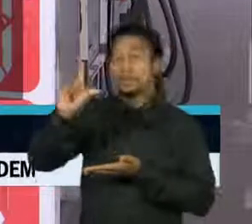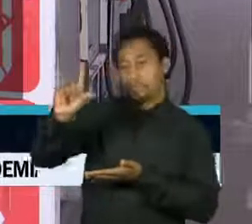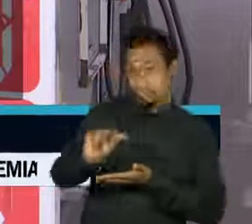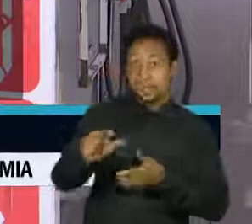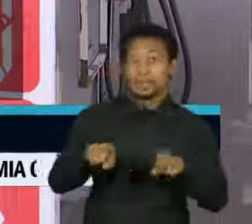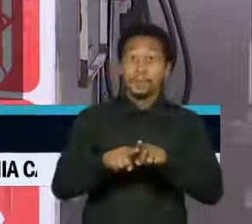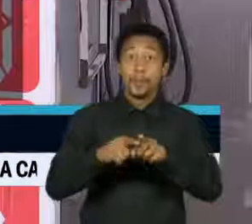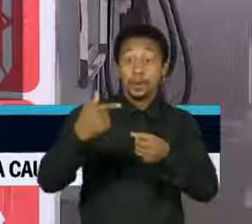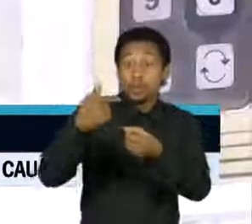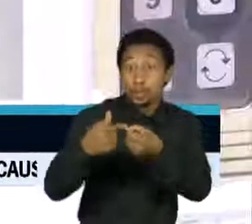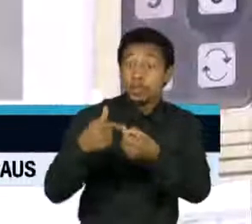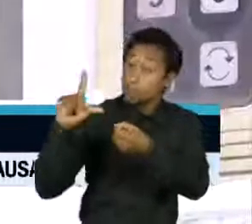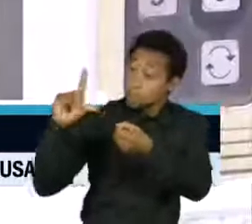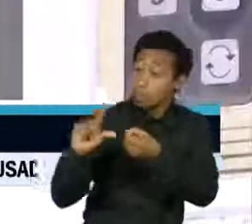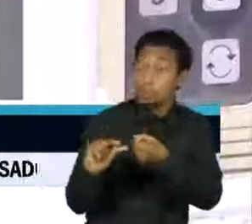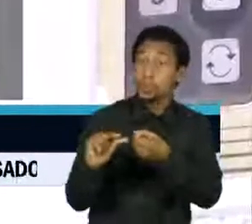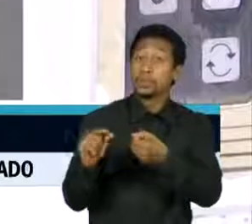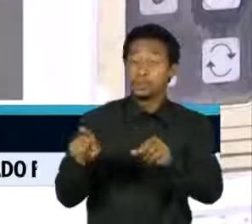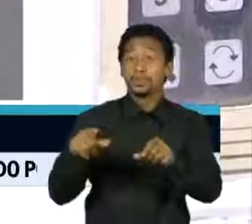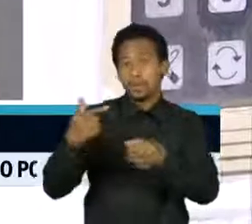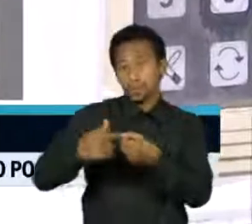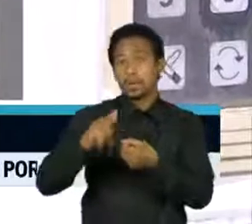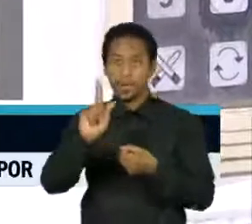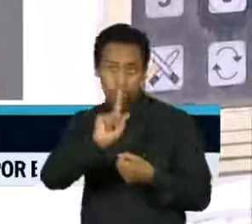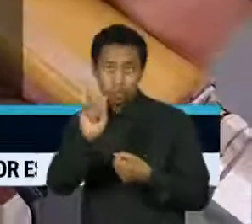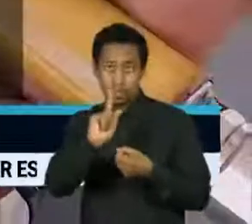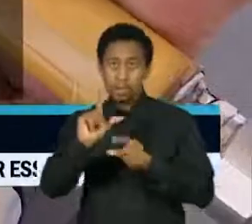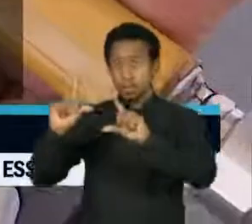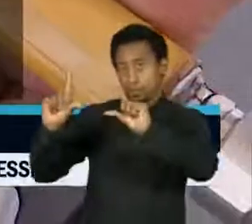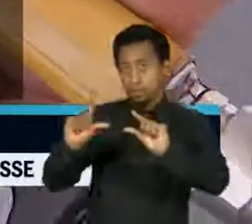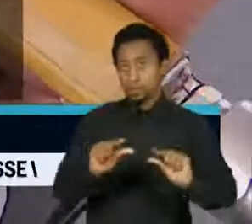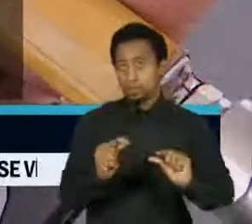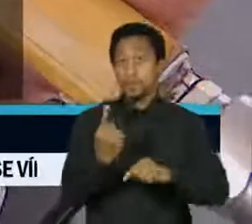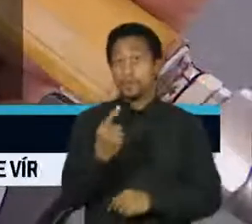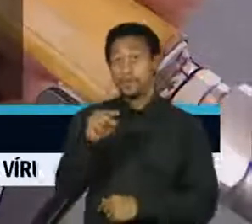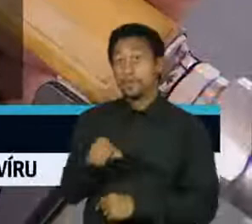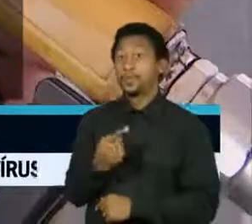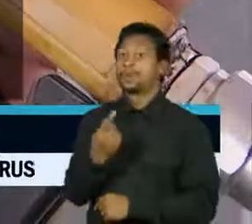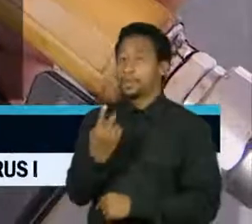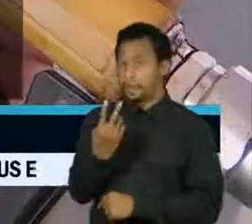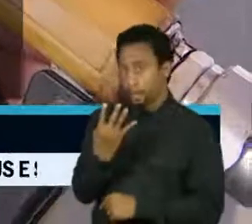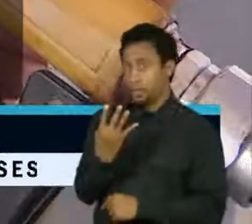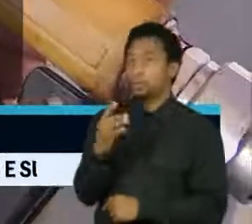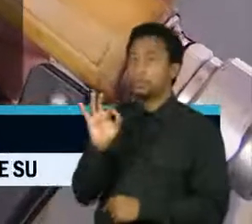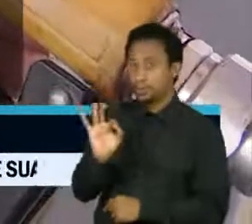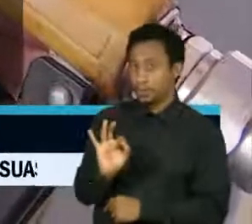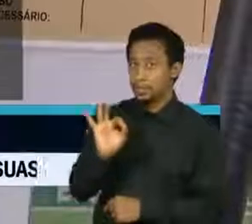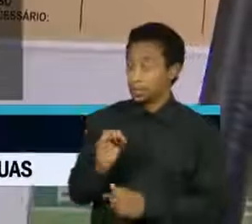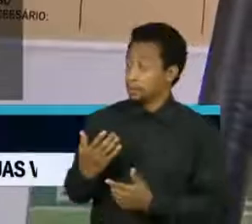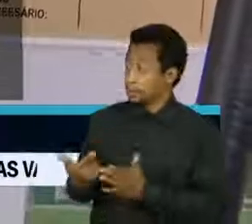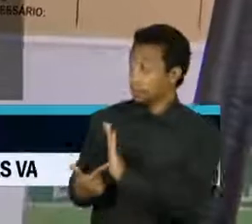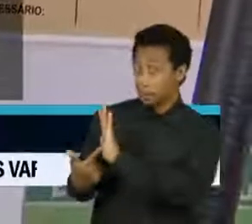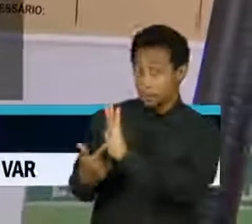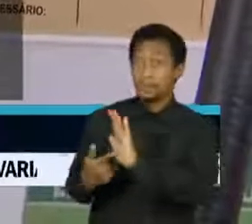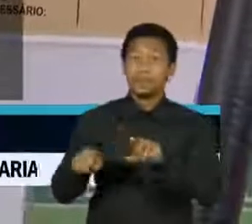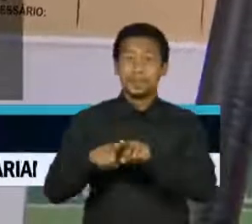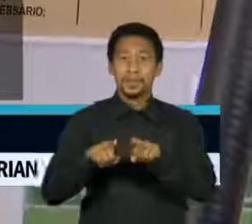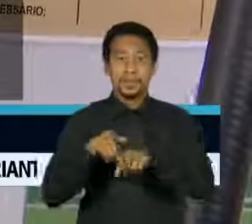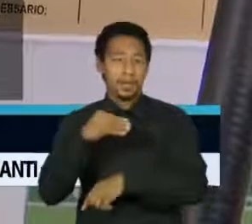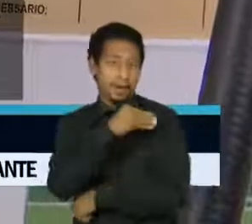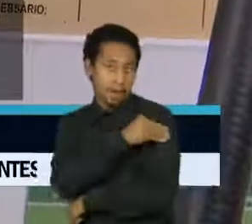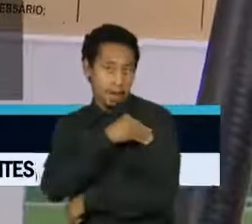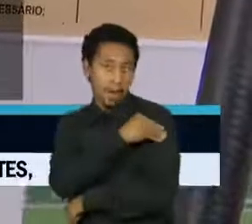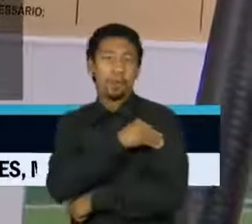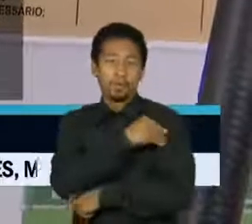os grandes vilões dos últimos meses. A gasolina baixou pouco mais de 1%. A redução de preço do etanol foi um